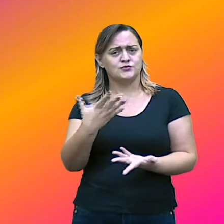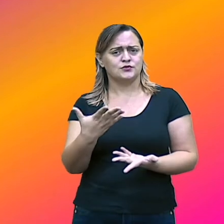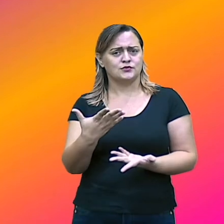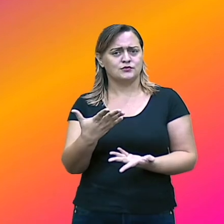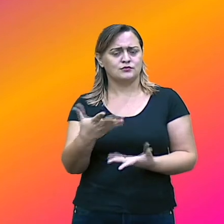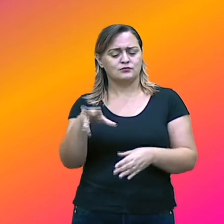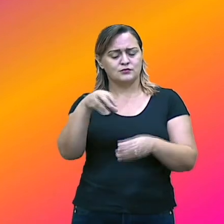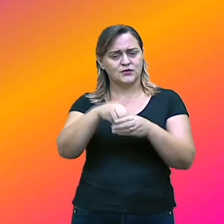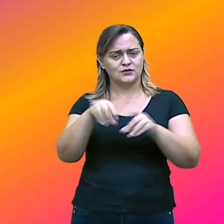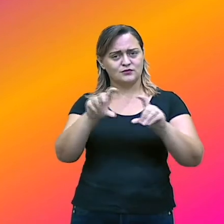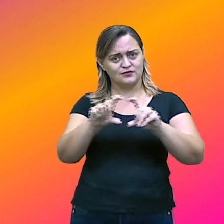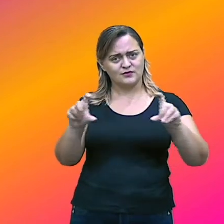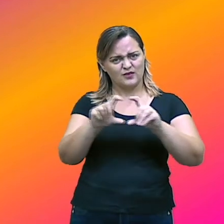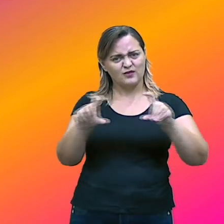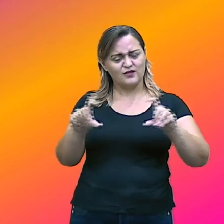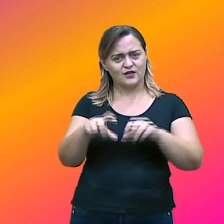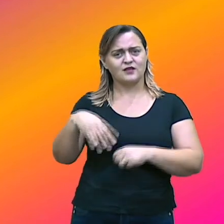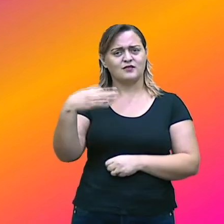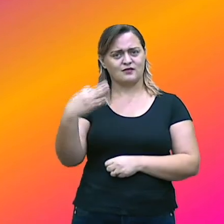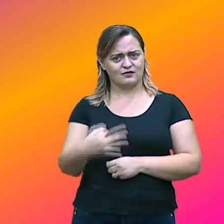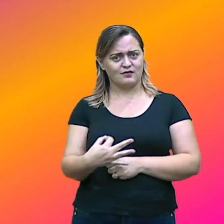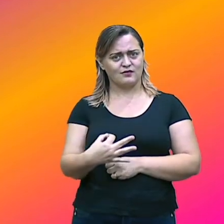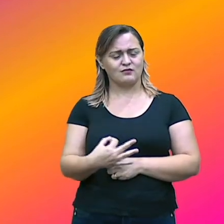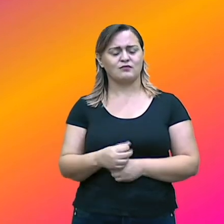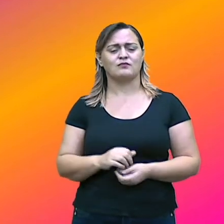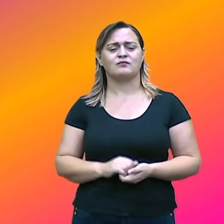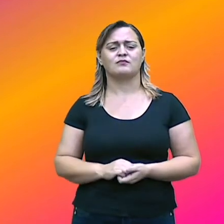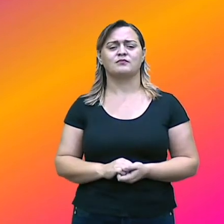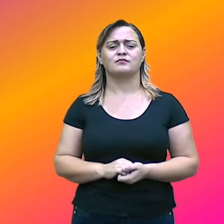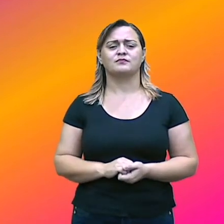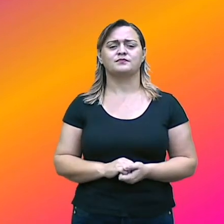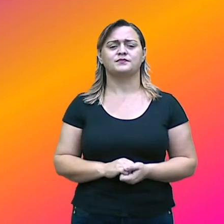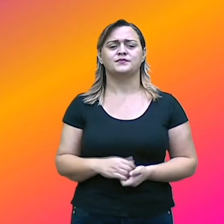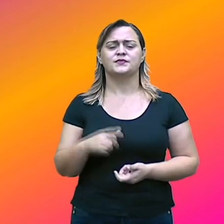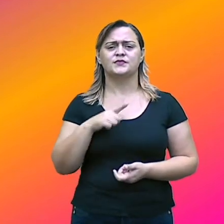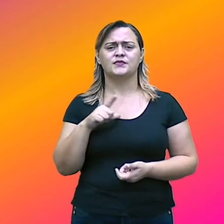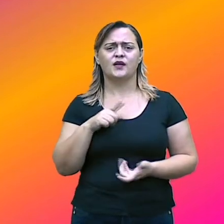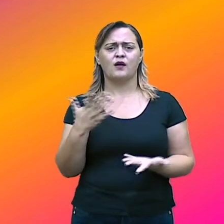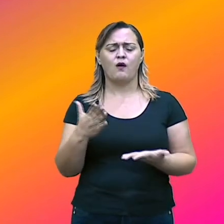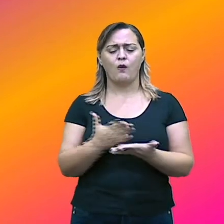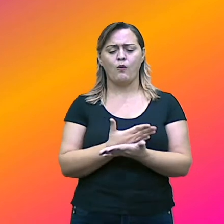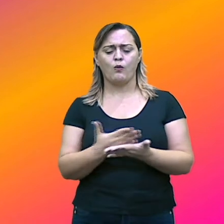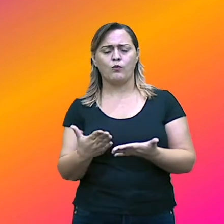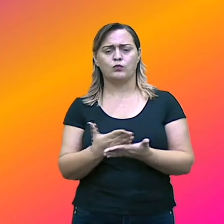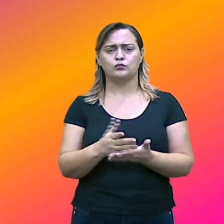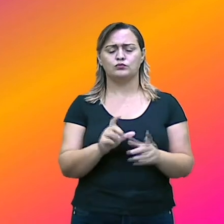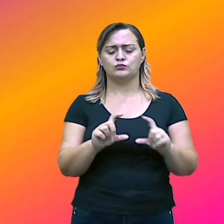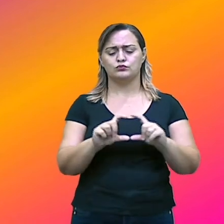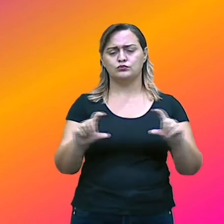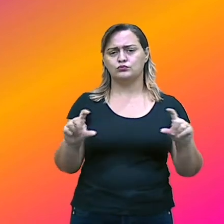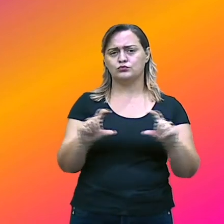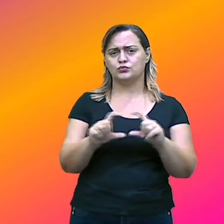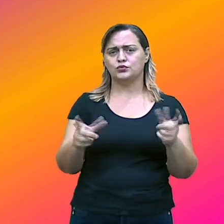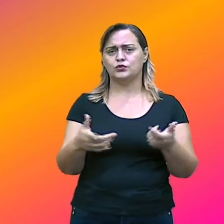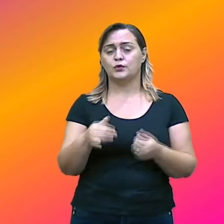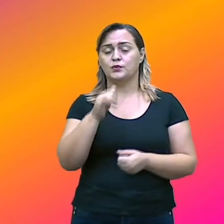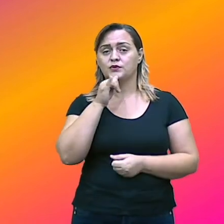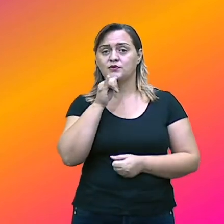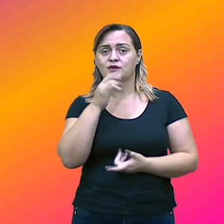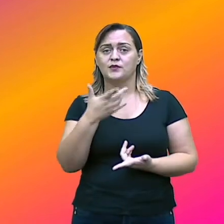palavras. Agora percebam, estudantes. Eu utilizei aqui alguns termos, não é mesmo? Utilizei o termo frase,